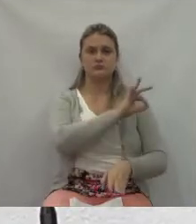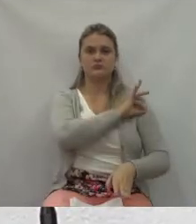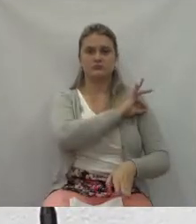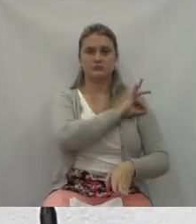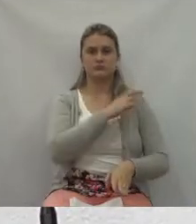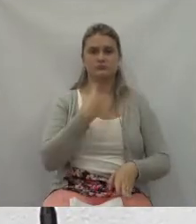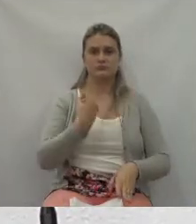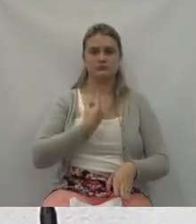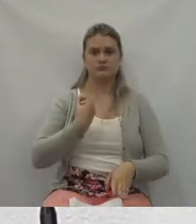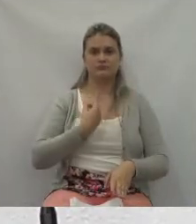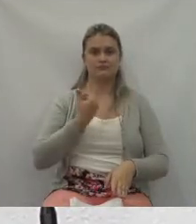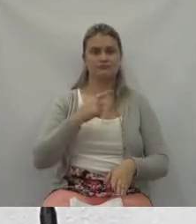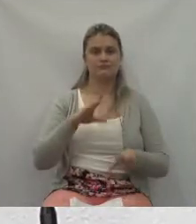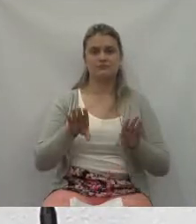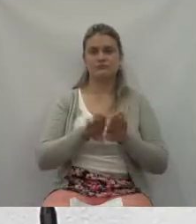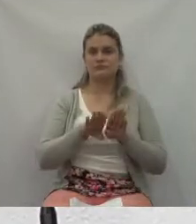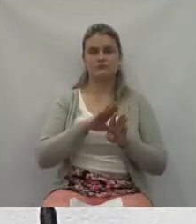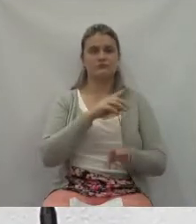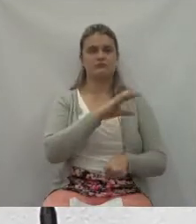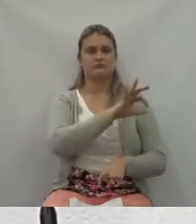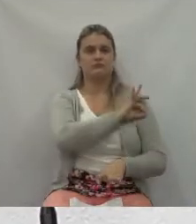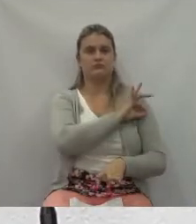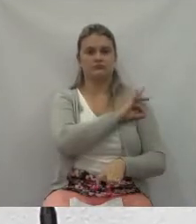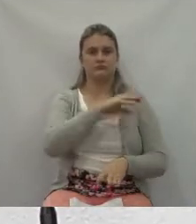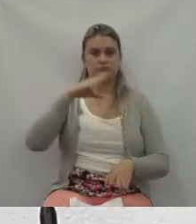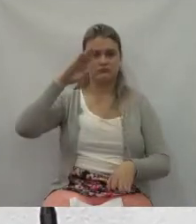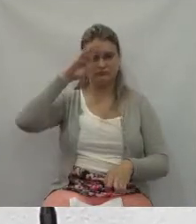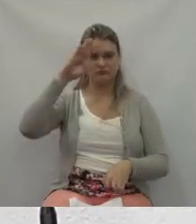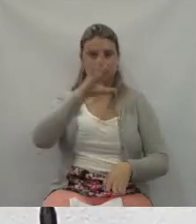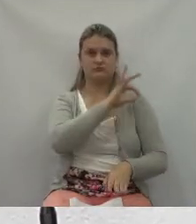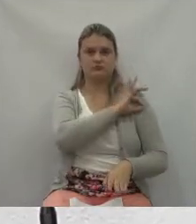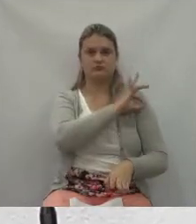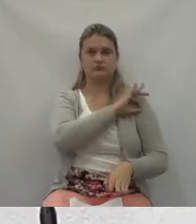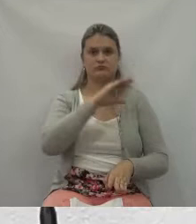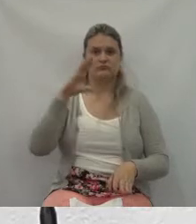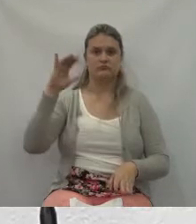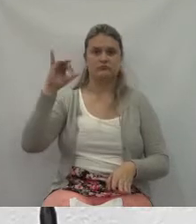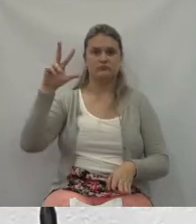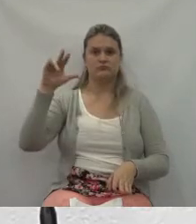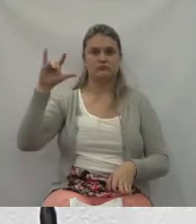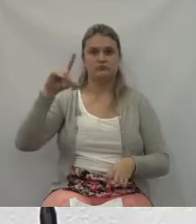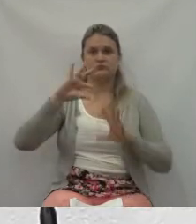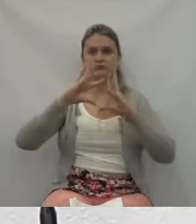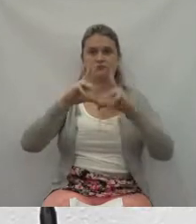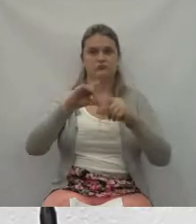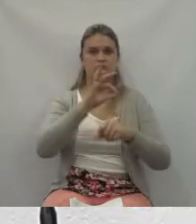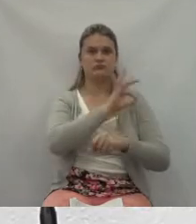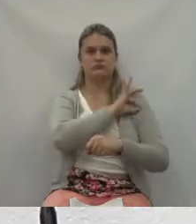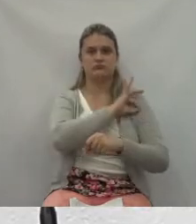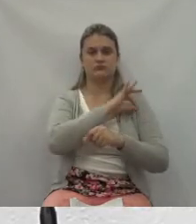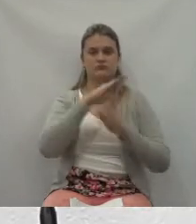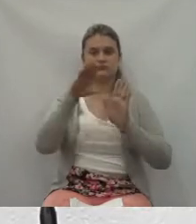militar, quanto a polícia civil, e as demais polícias elencadas na Constituição Federal,